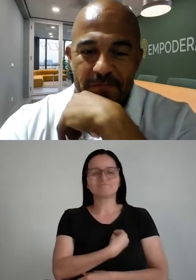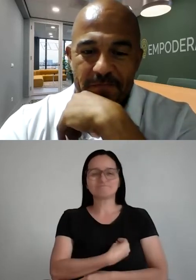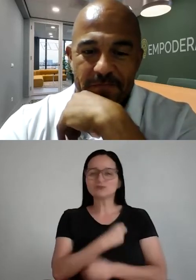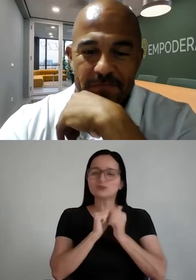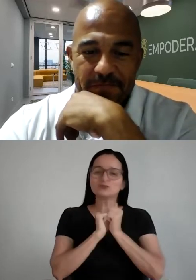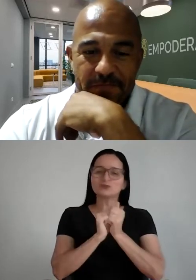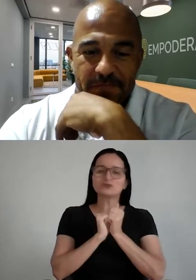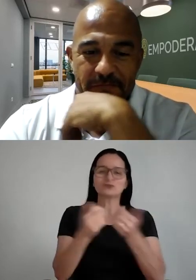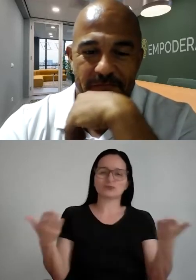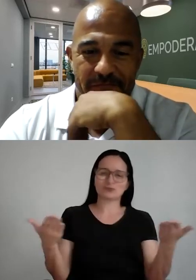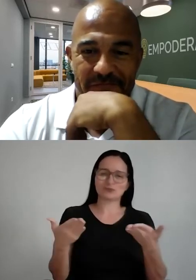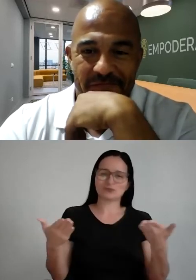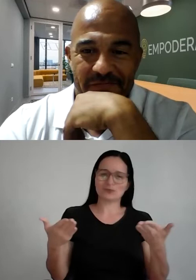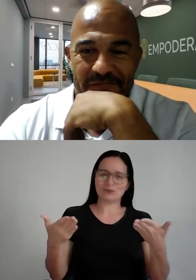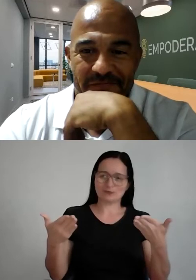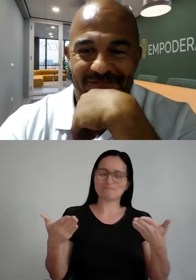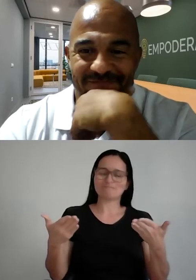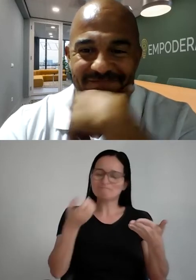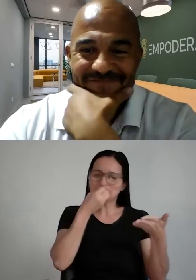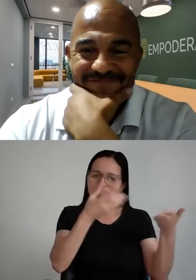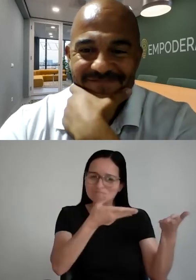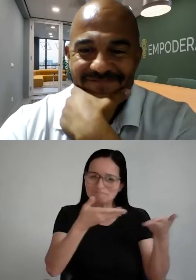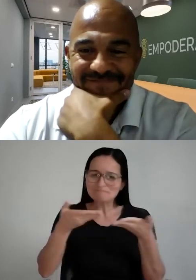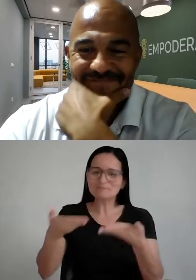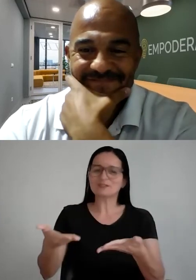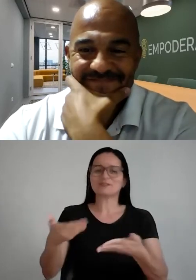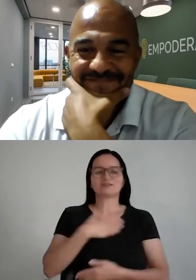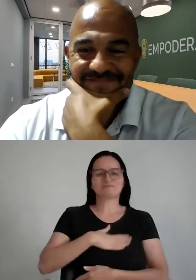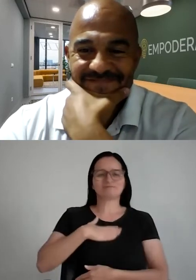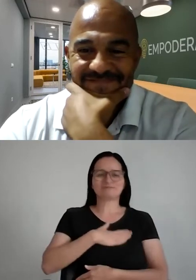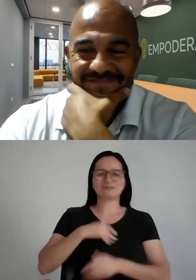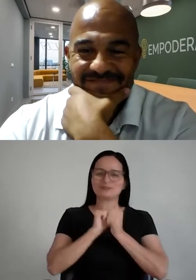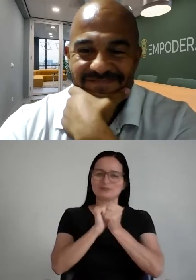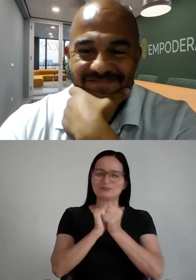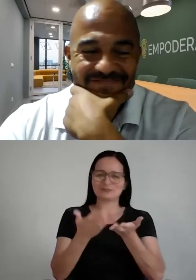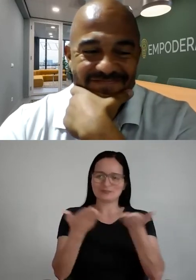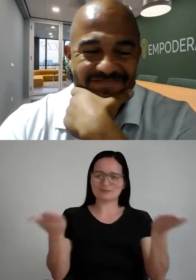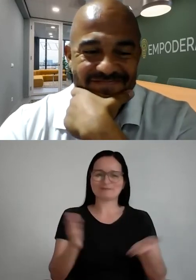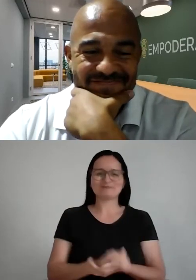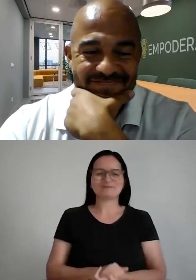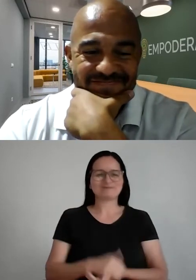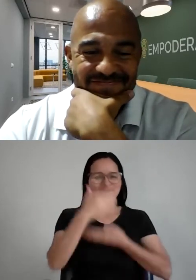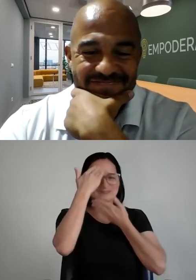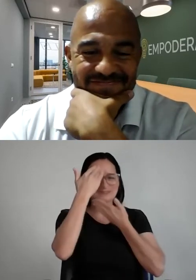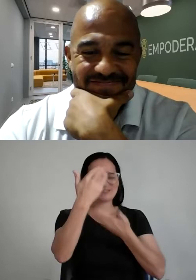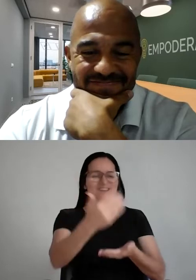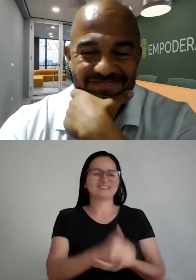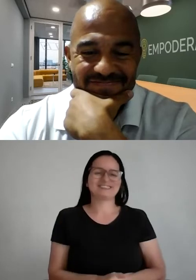painel, Leonardo, super bem-vindo, muito bacana ter você aqui com a gente. Eu te agradeço, Polícia.